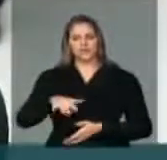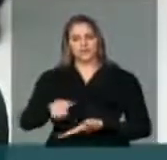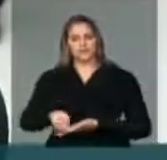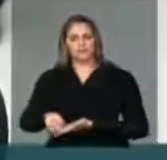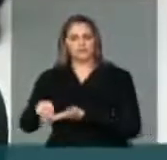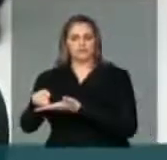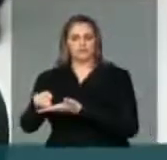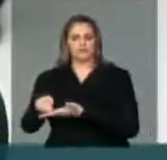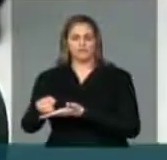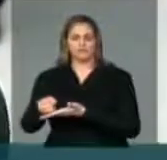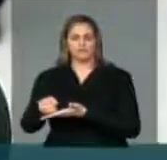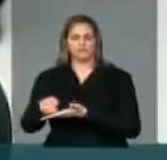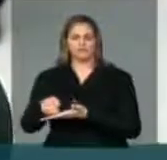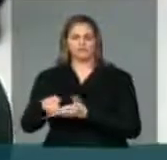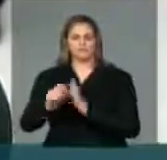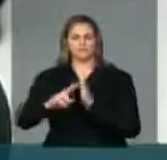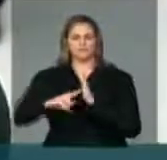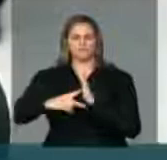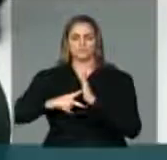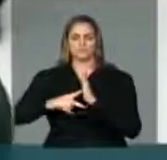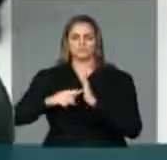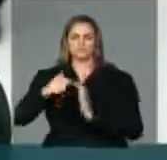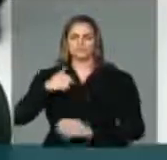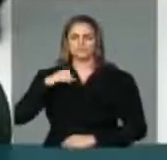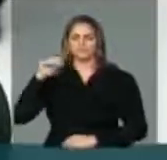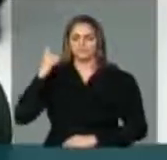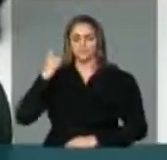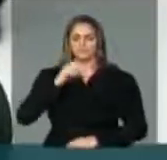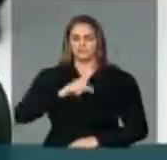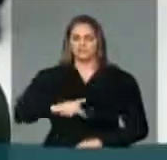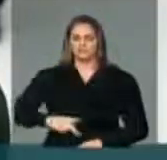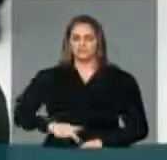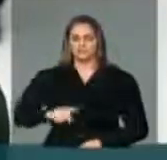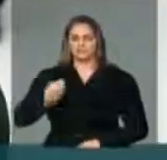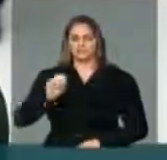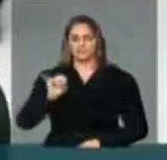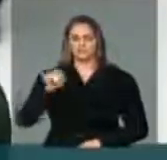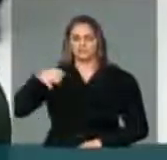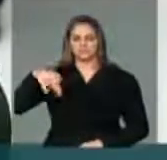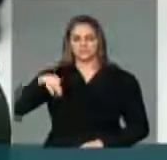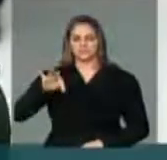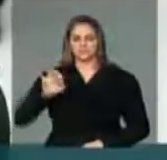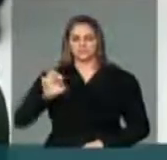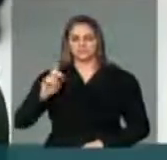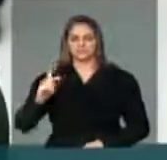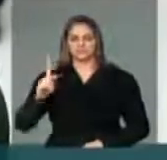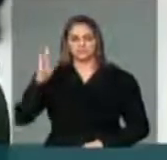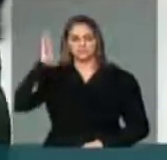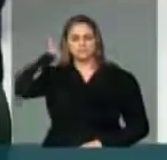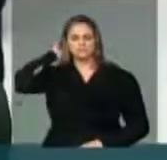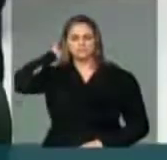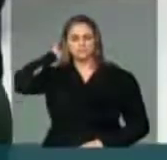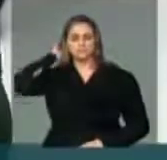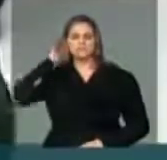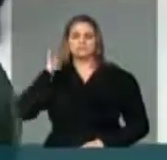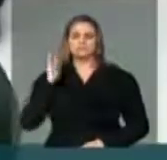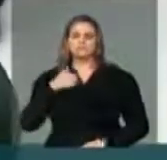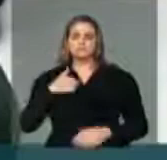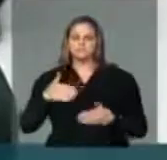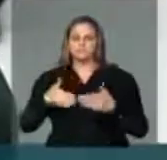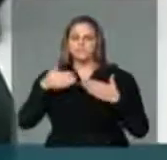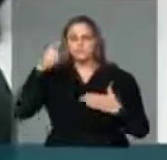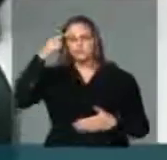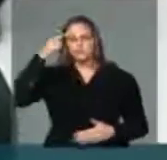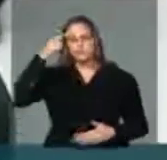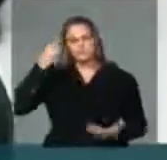educação, dirigida pelo sindicato, do qual eu fui o primeiro presidente, o Sintep, no estado do Pará, e peço juízo